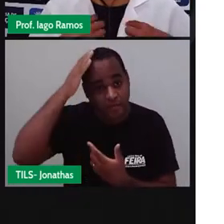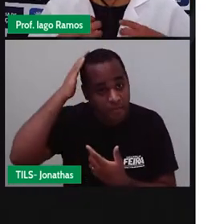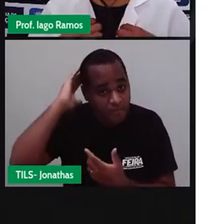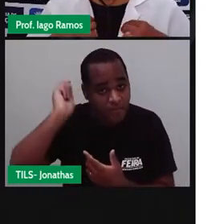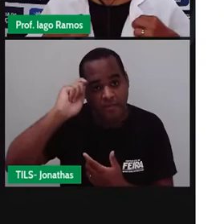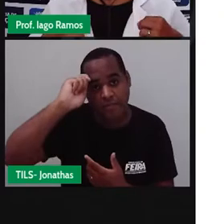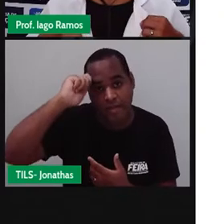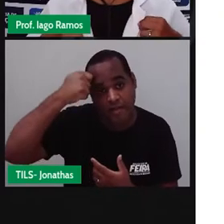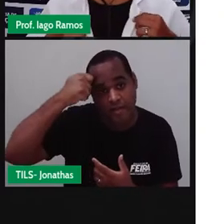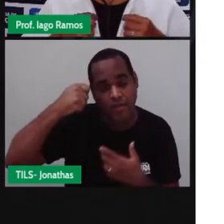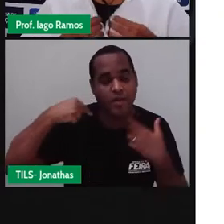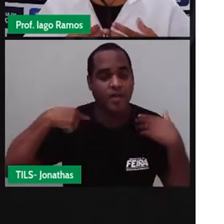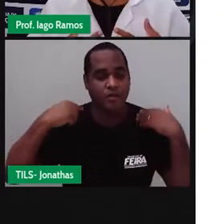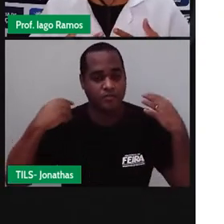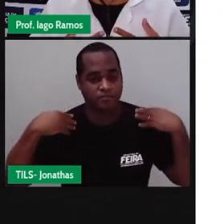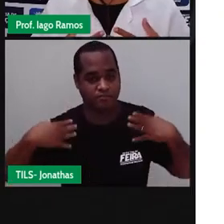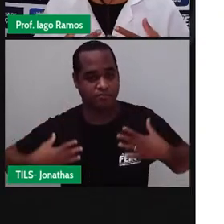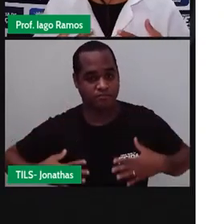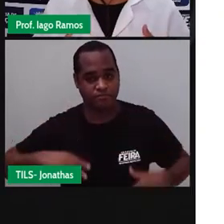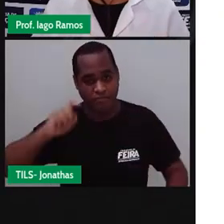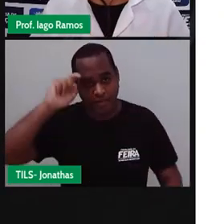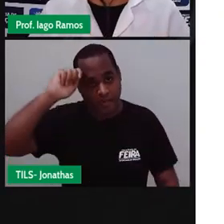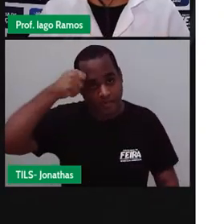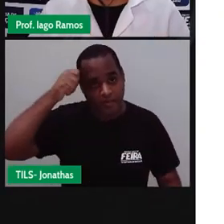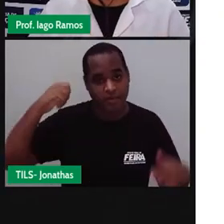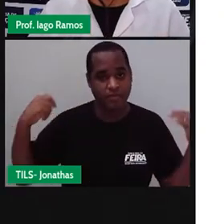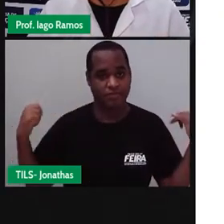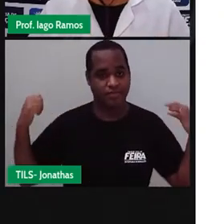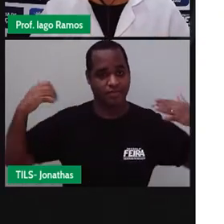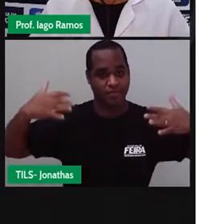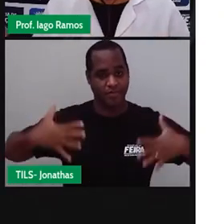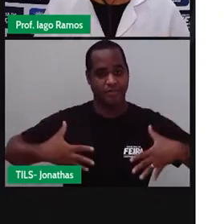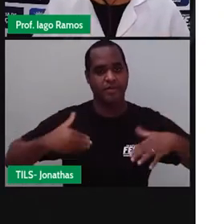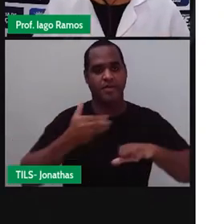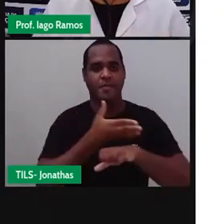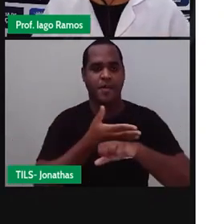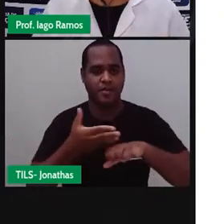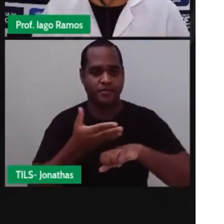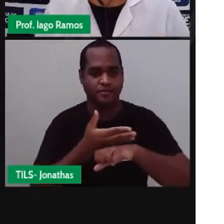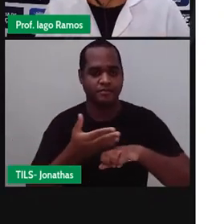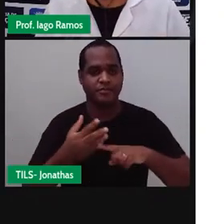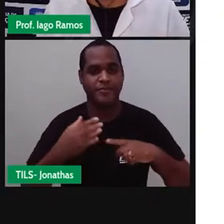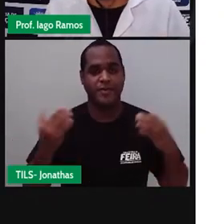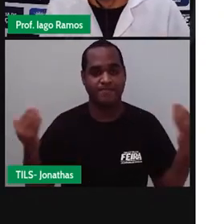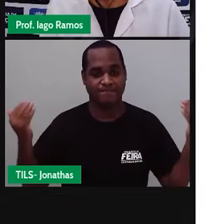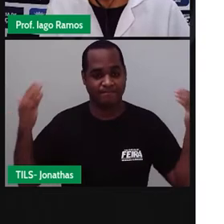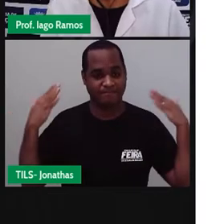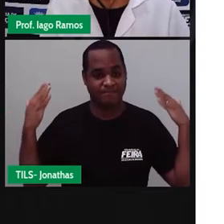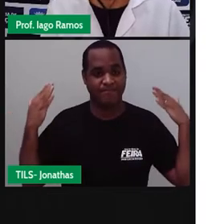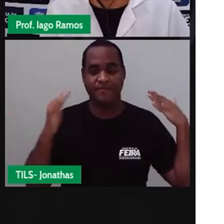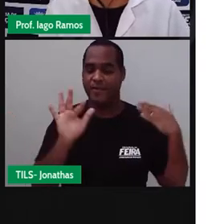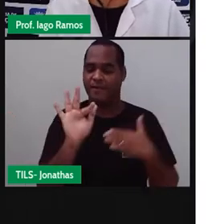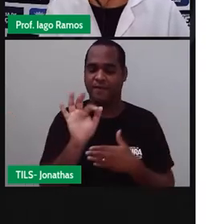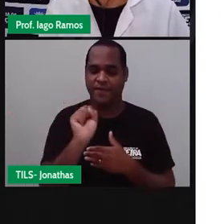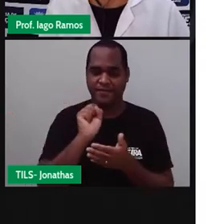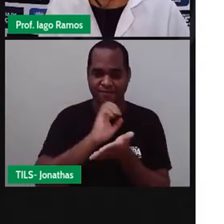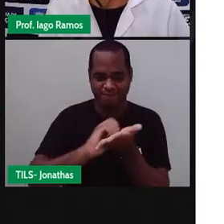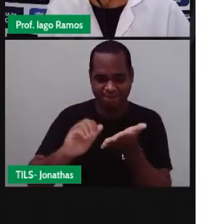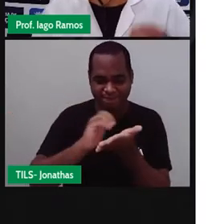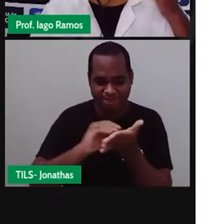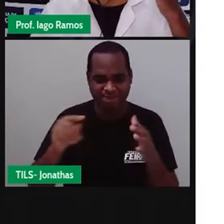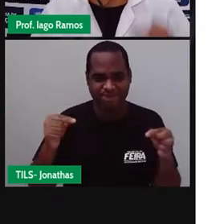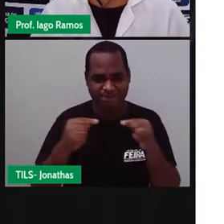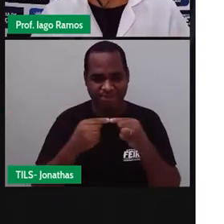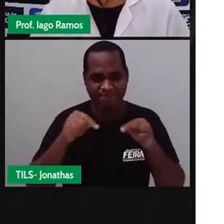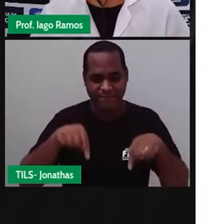estou vestindo uma camisa preta, por cima um jaleco branco e atrás de mim o cartaz da Secretaria Municipal de Educação